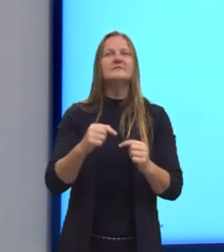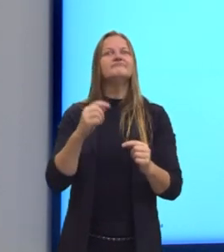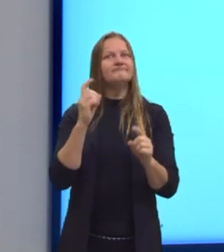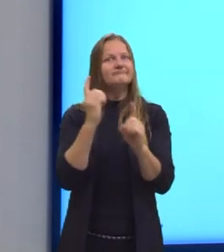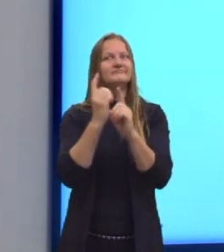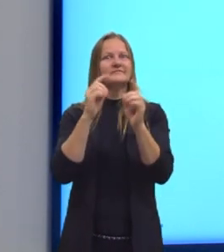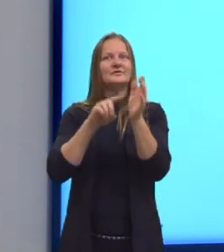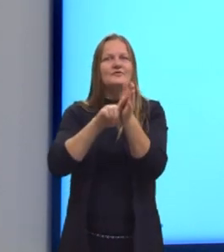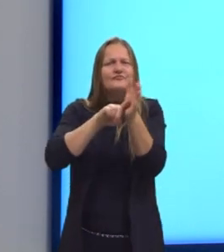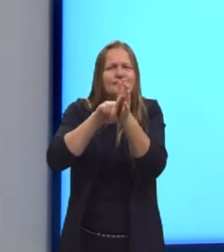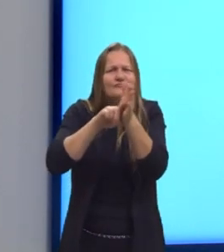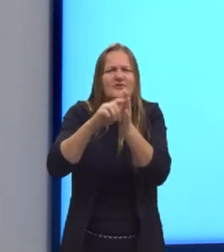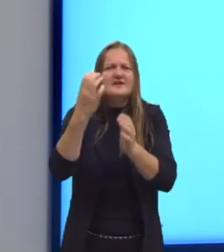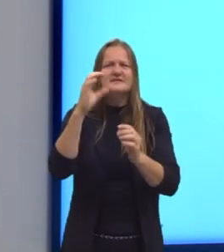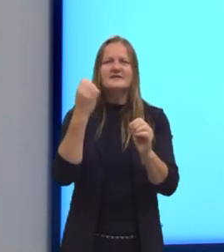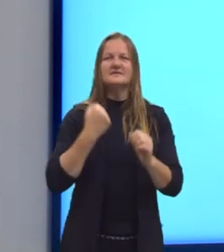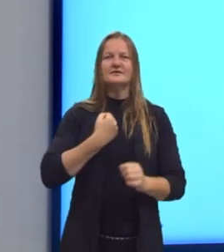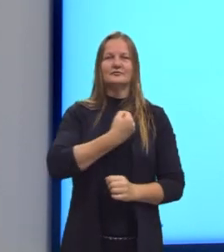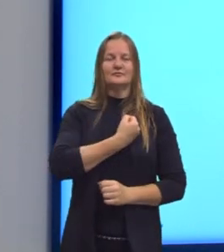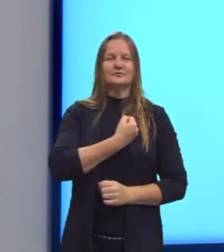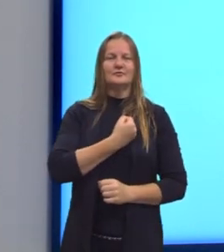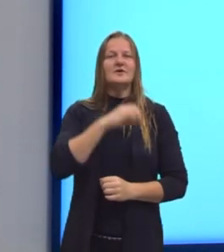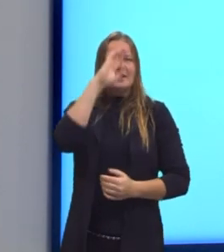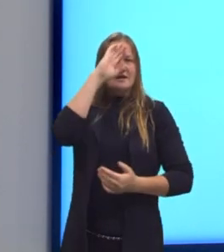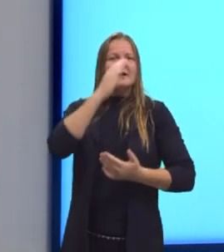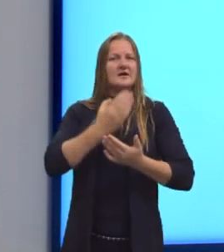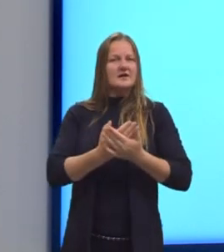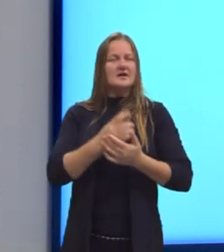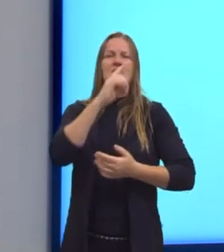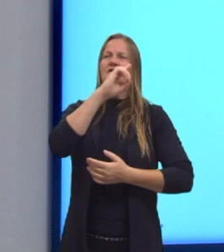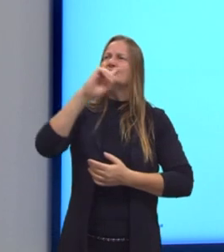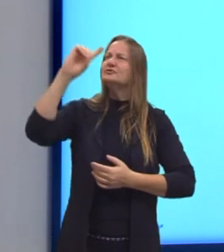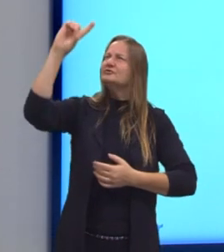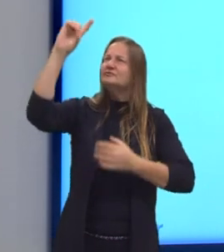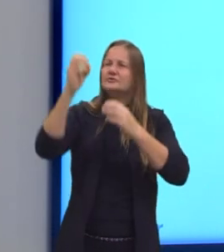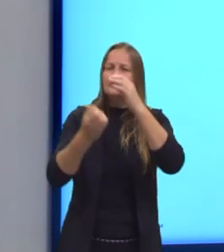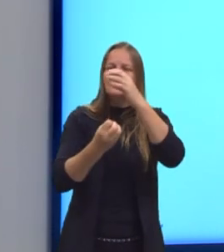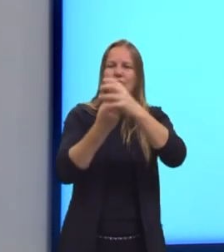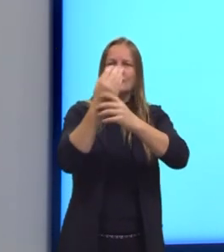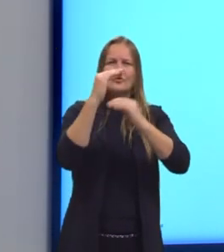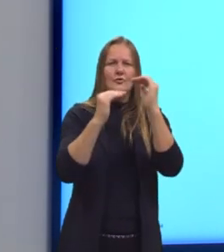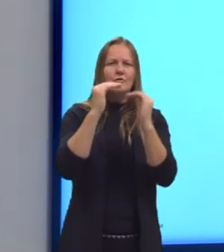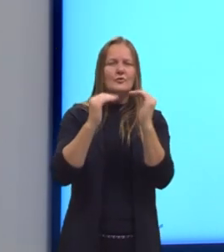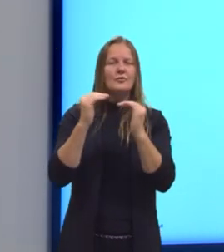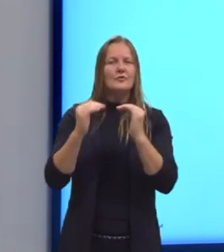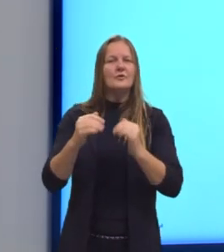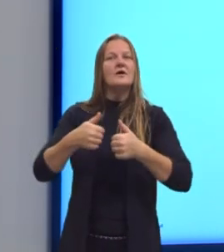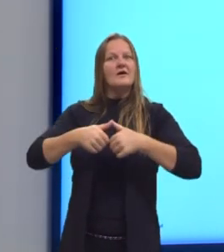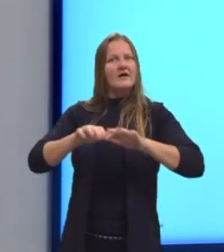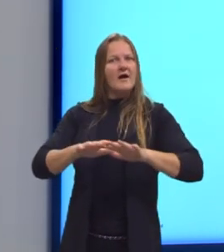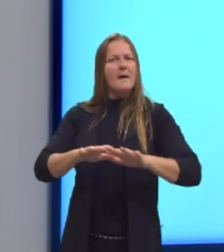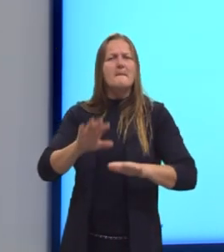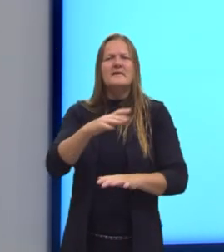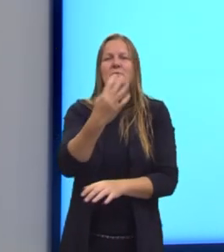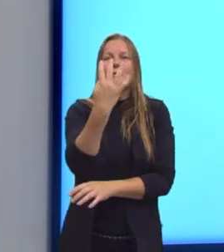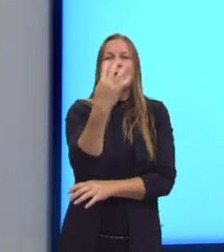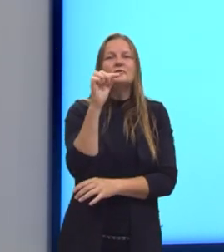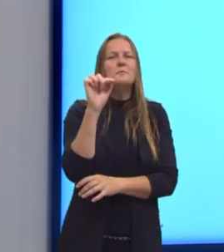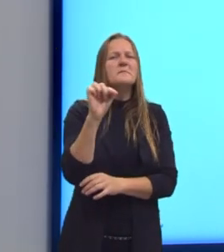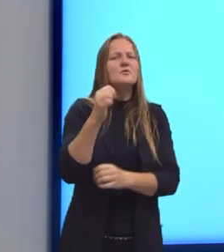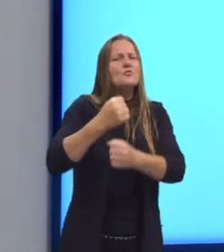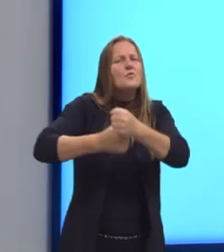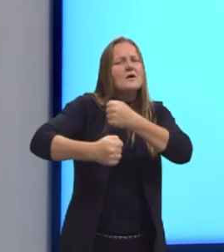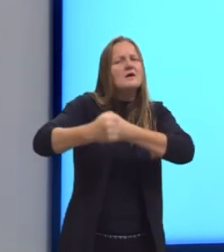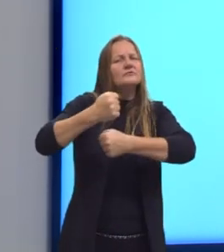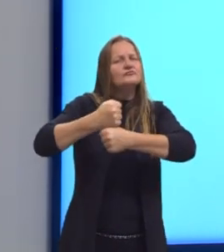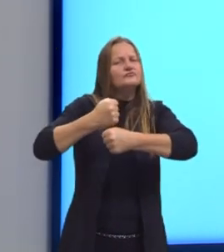ciência dos números. Acredita-se que a divina proporção esteja presente há pelo menos 4 mil anos.